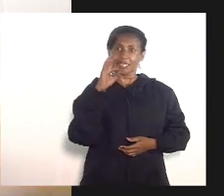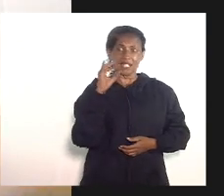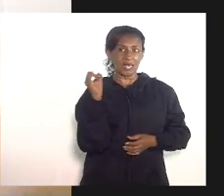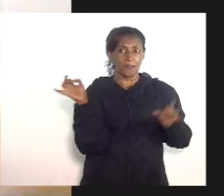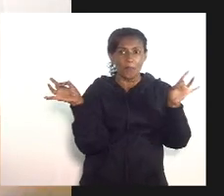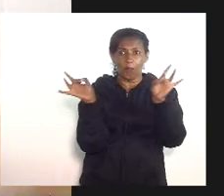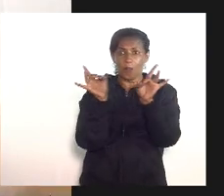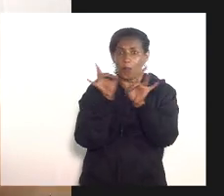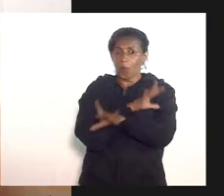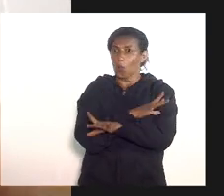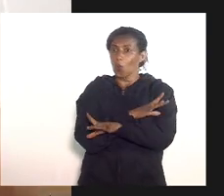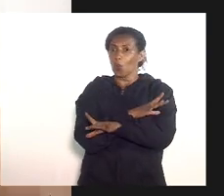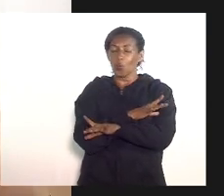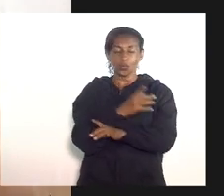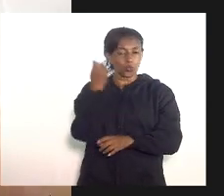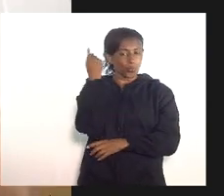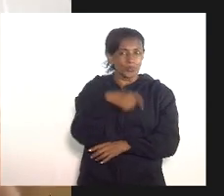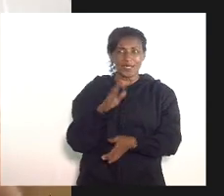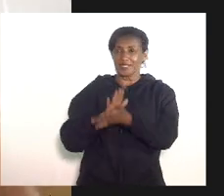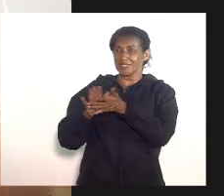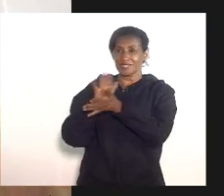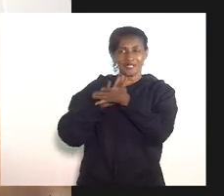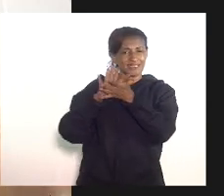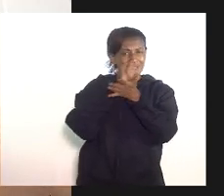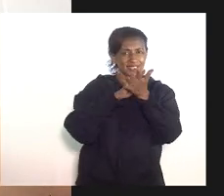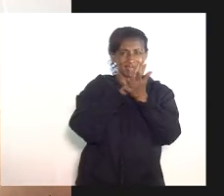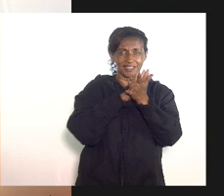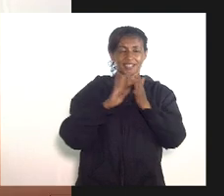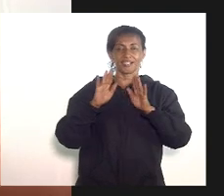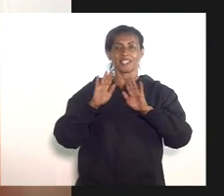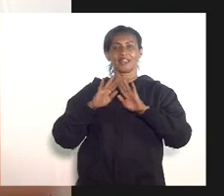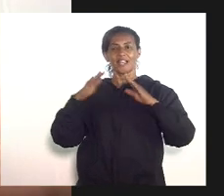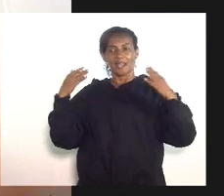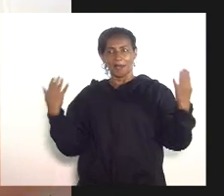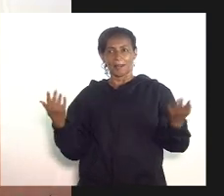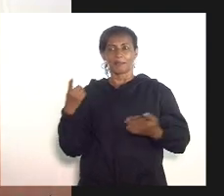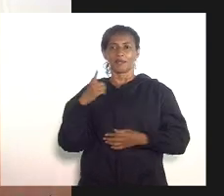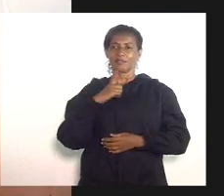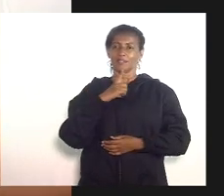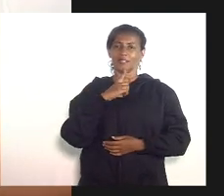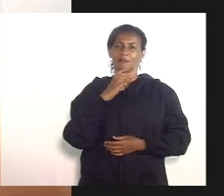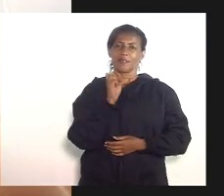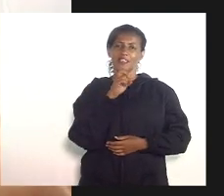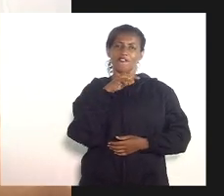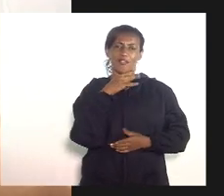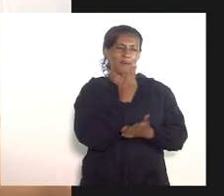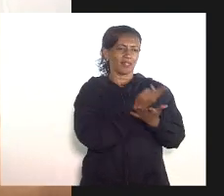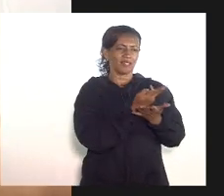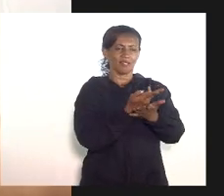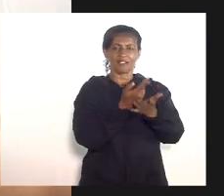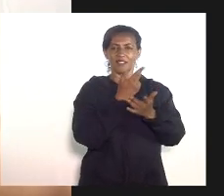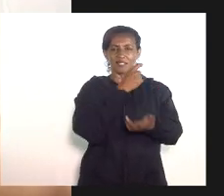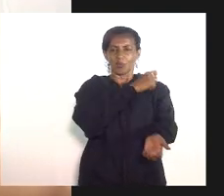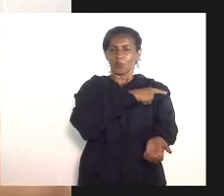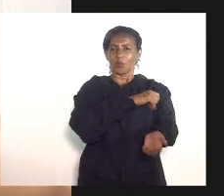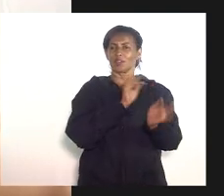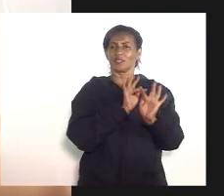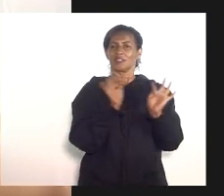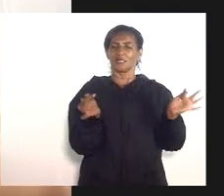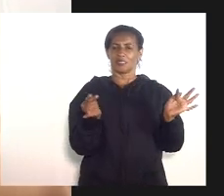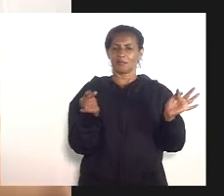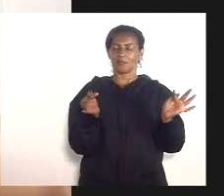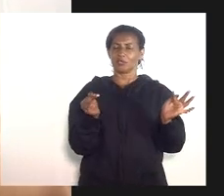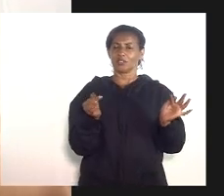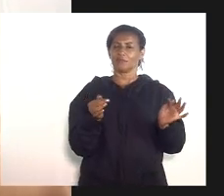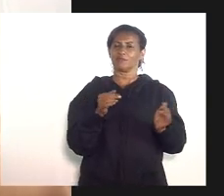sem precisar nada e abrindo os leitos de enfermaria de retaguarda além deste